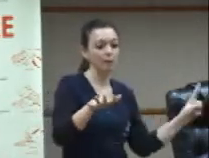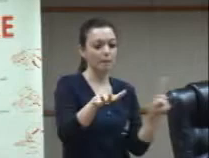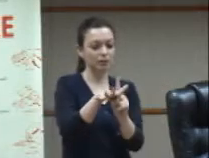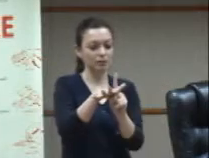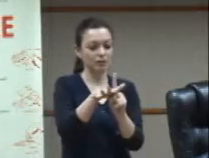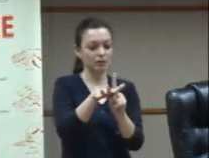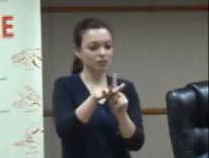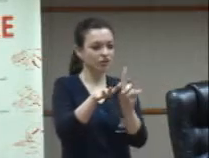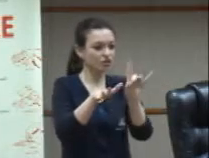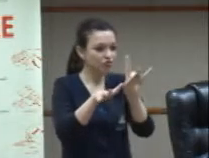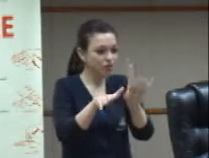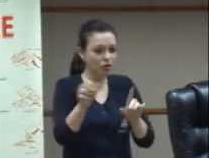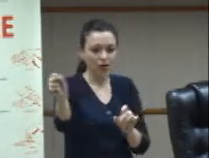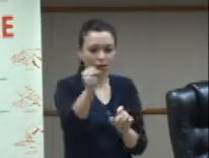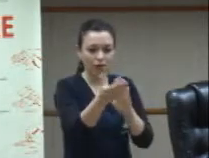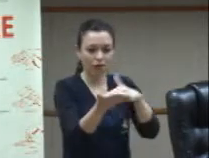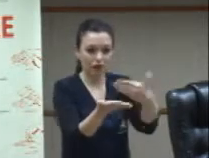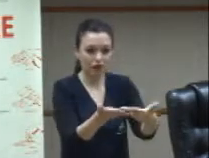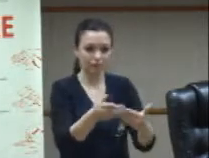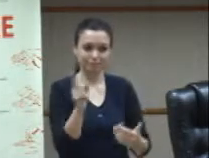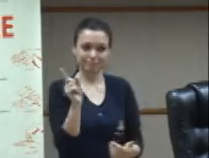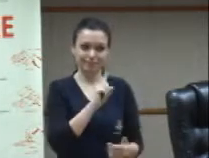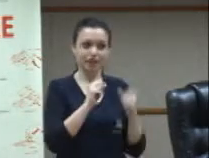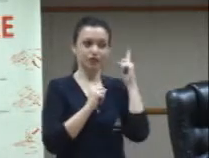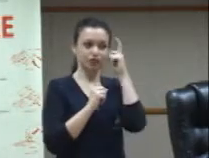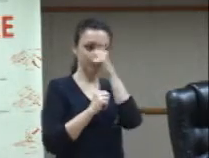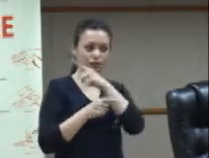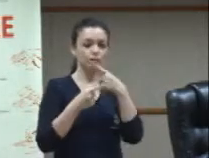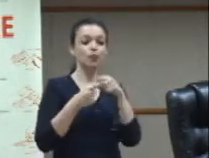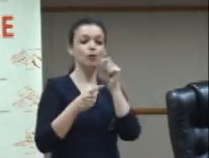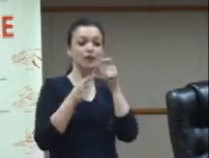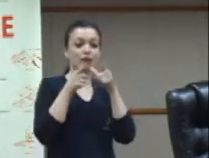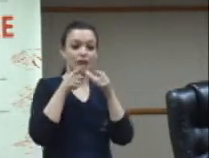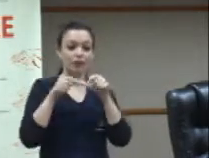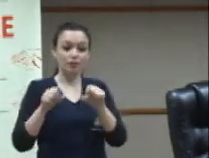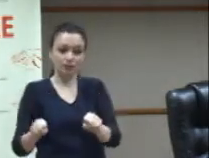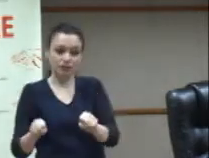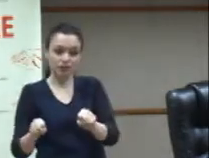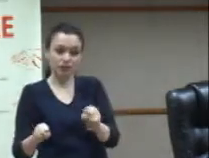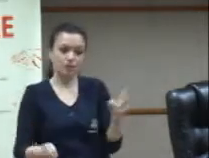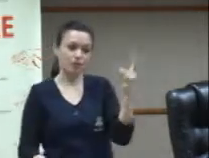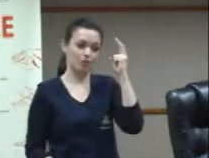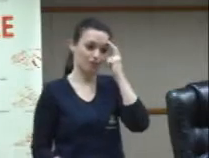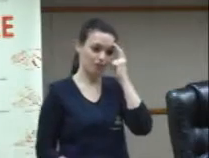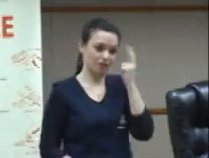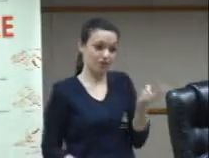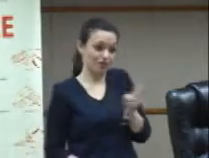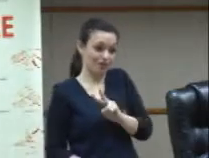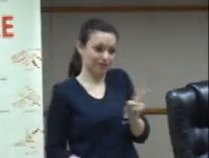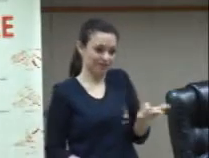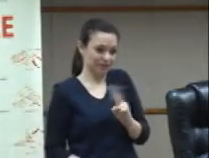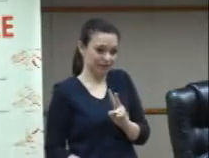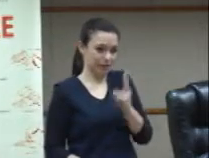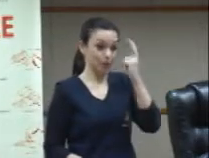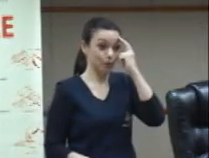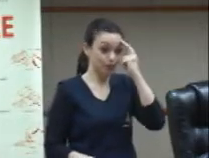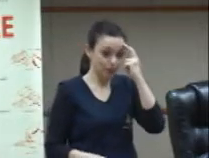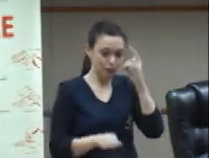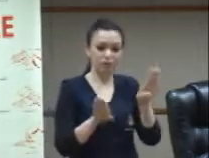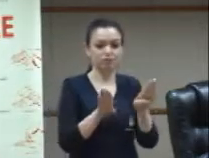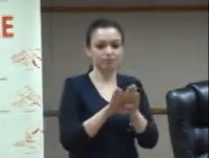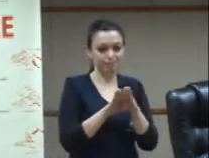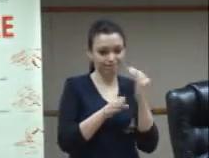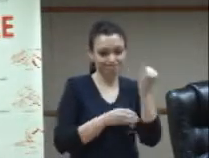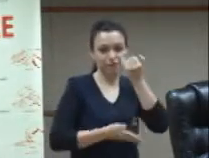cultural então não só a língua mas as culturas que estão em volta dessa língua